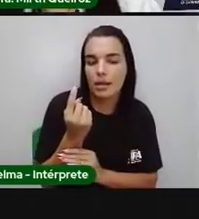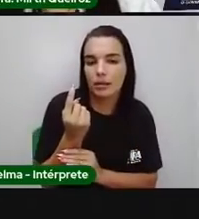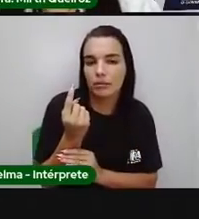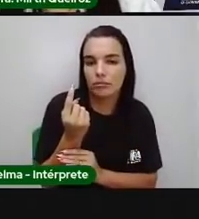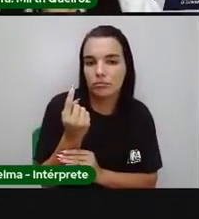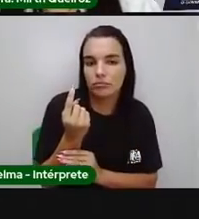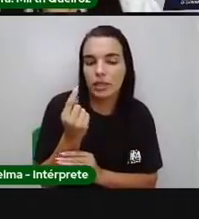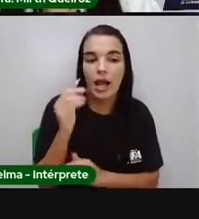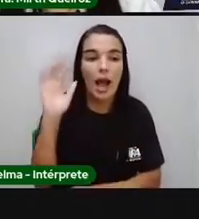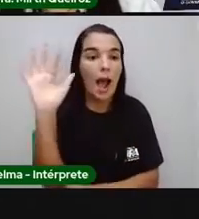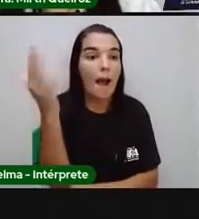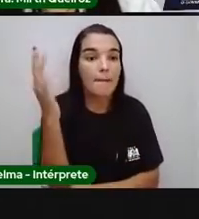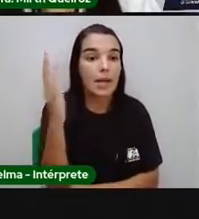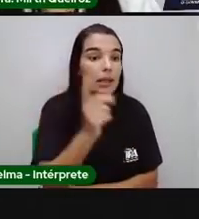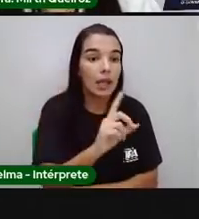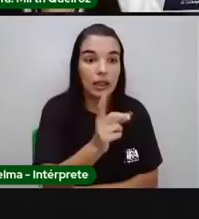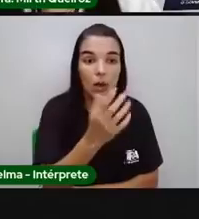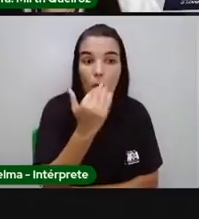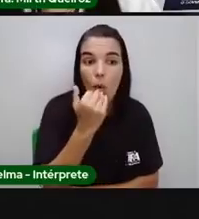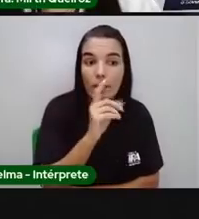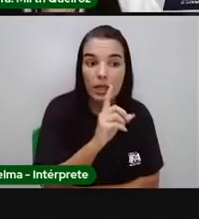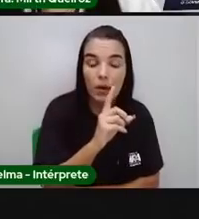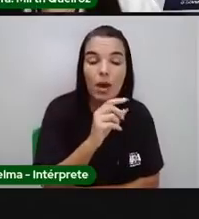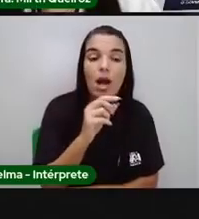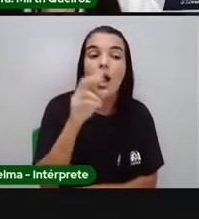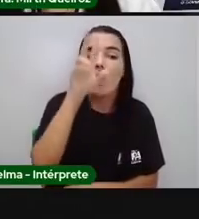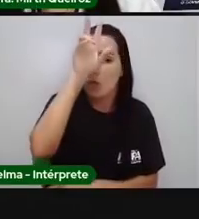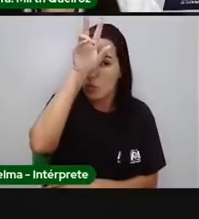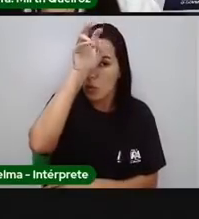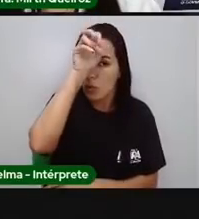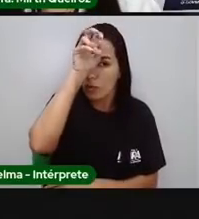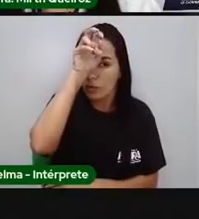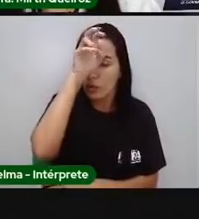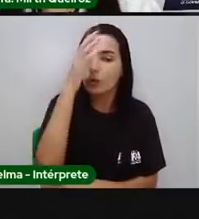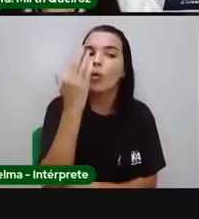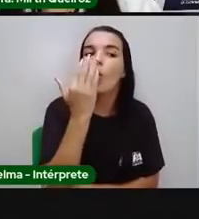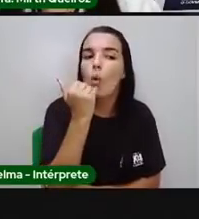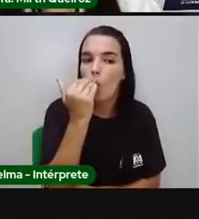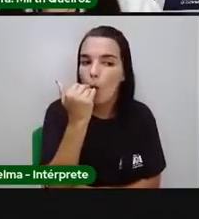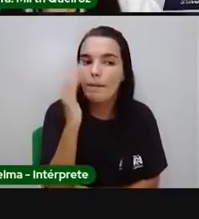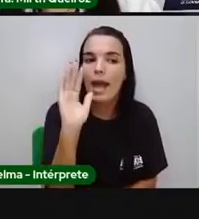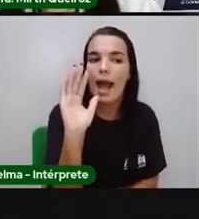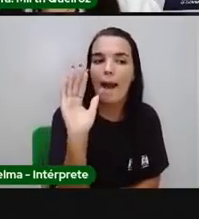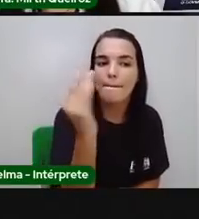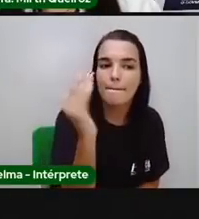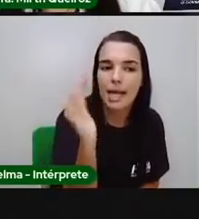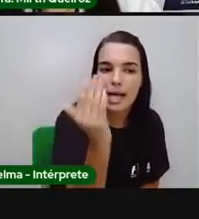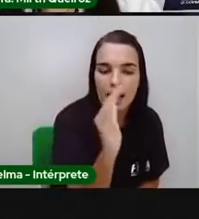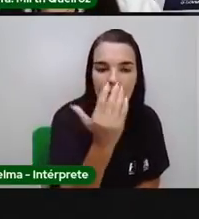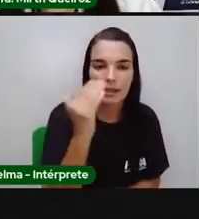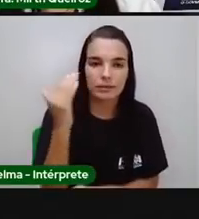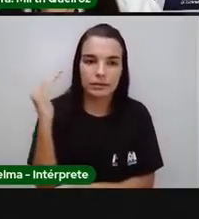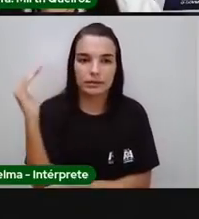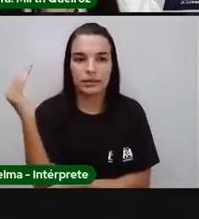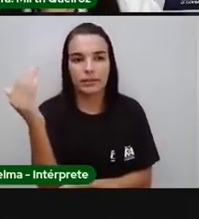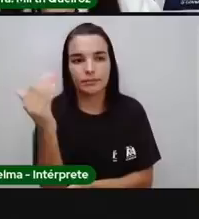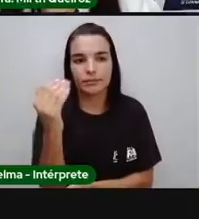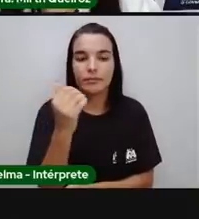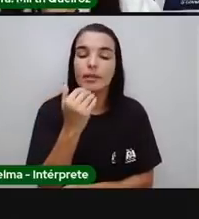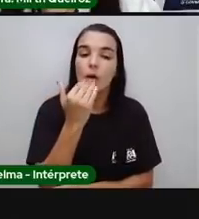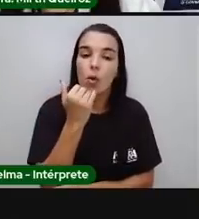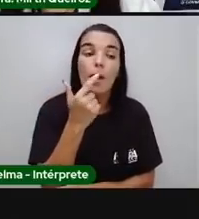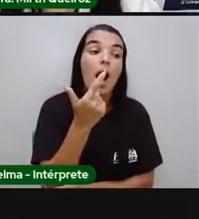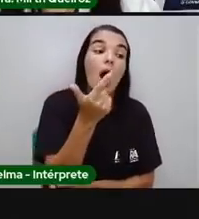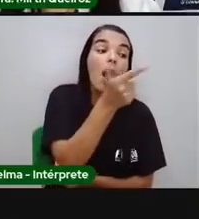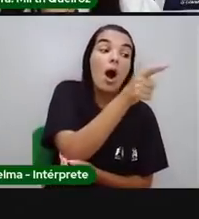consumidor porque ela produz o alimento. O gafanhoto, ele é consumidor porque ele consome outro alimento. Então, ele é o primário porque